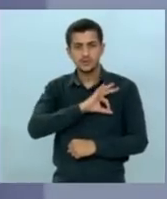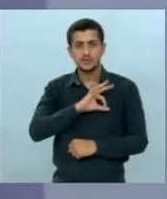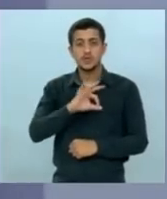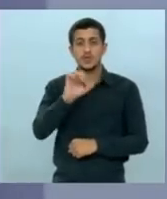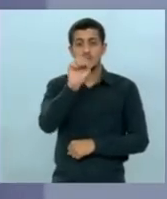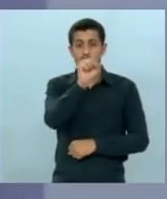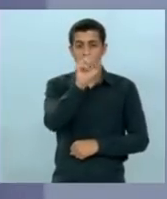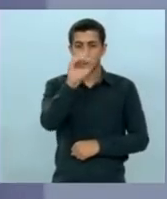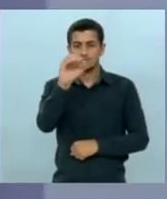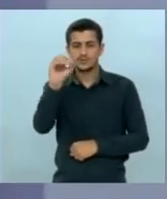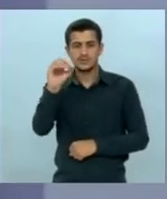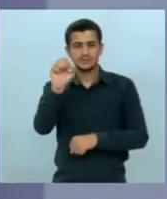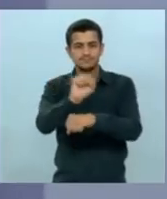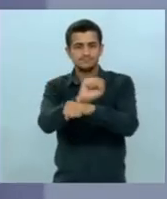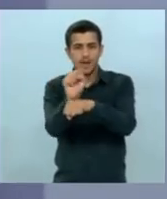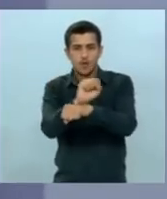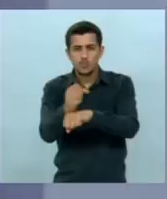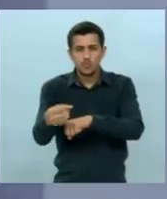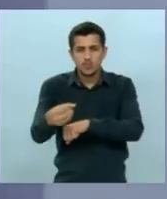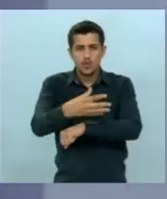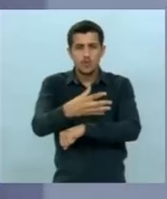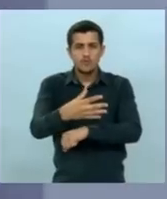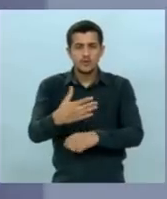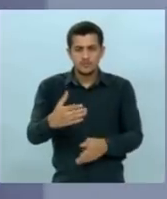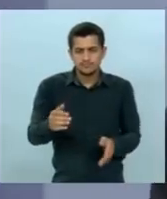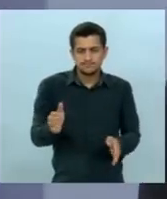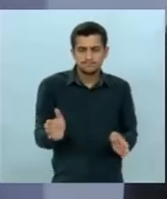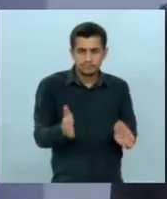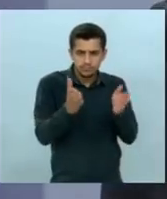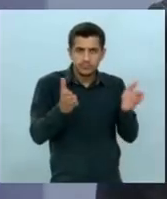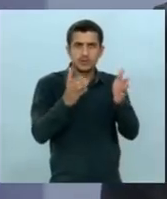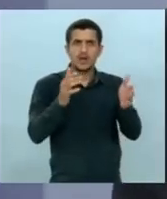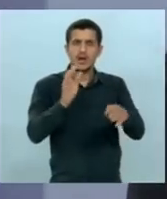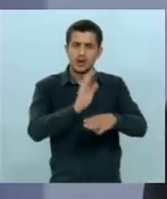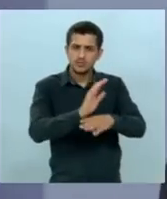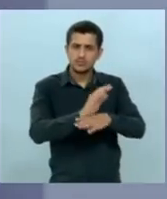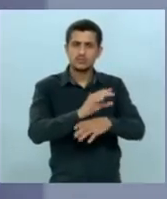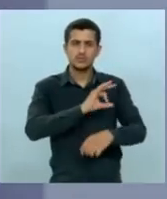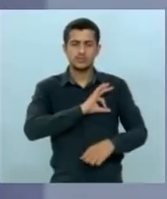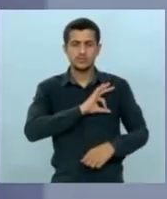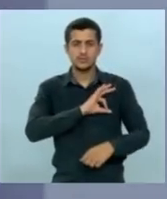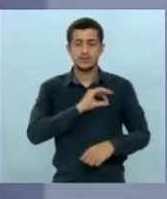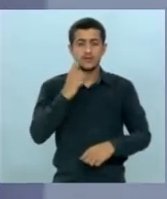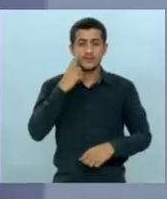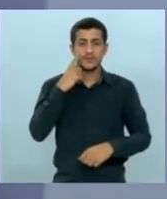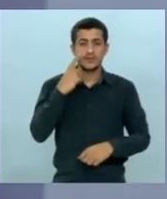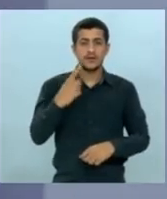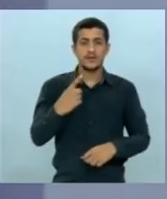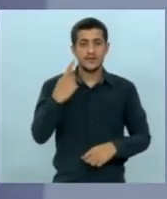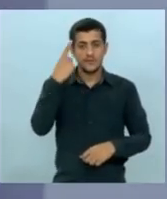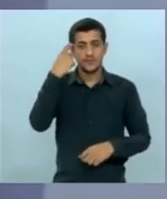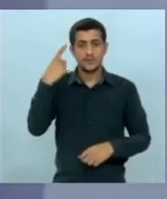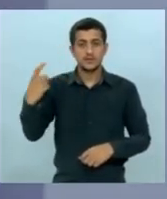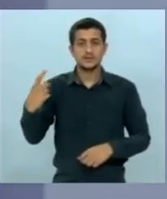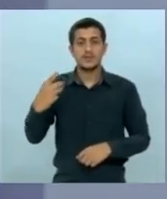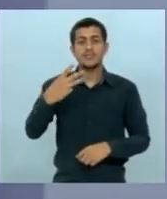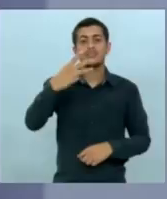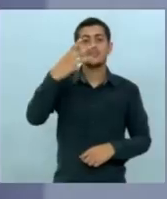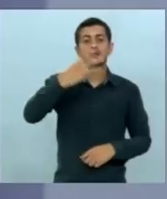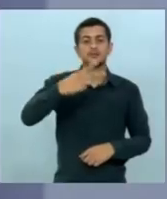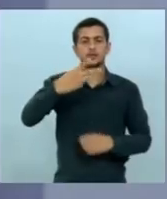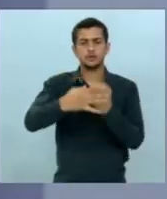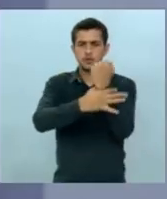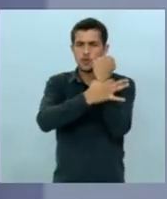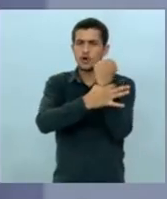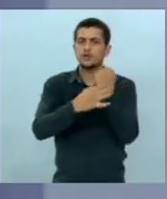novas equipamos a polícia e fomos considerados pelo mapa que mede a violência o terceiro Estado mais seguro do Brasil